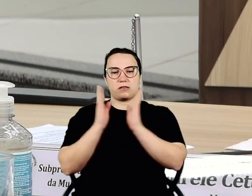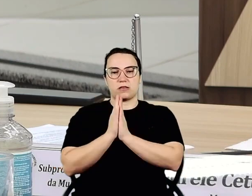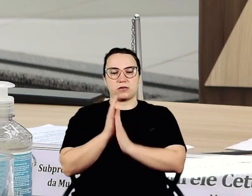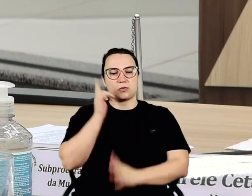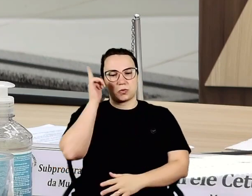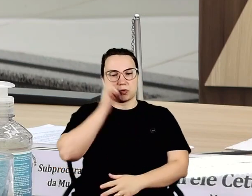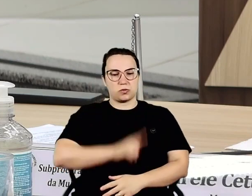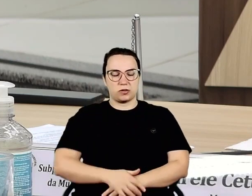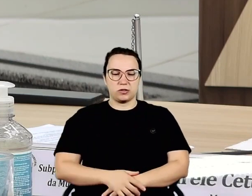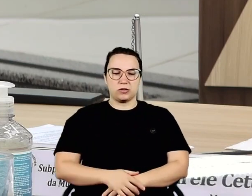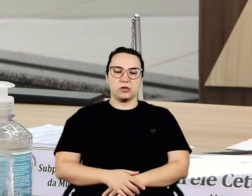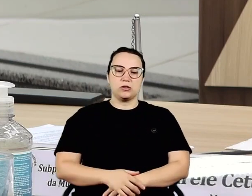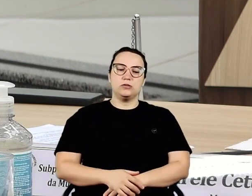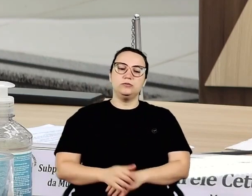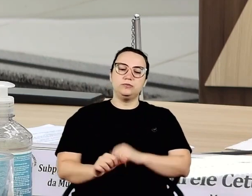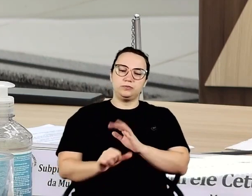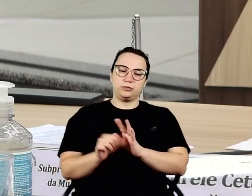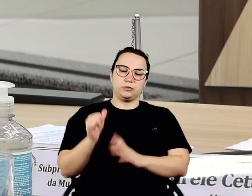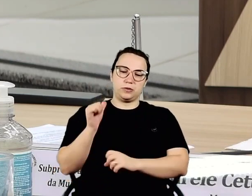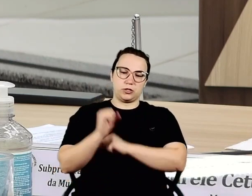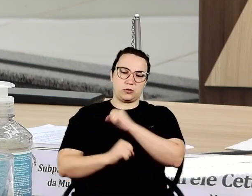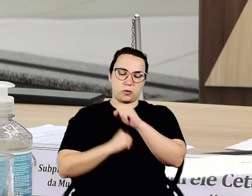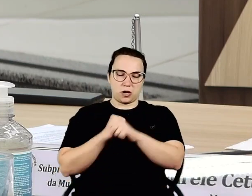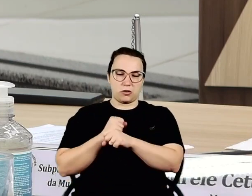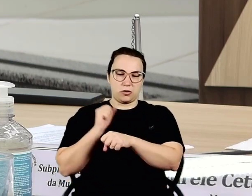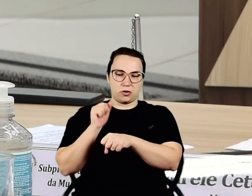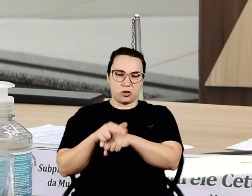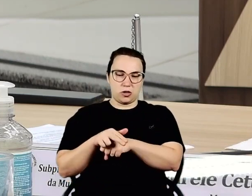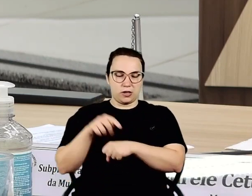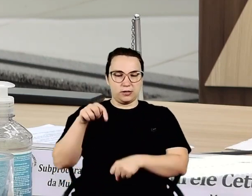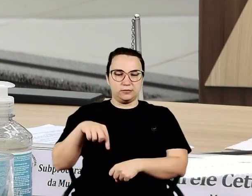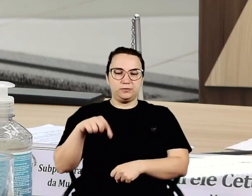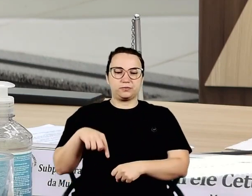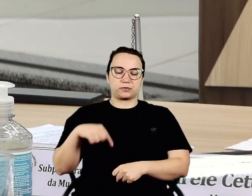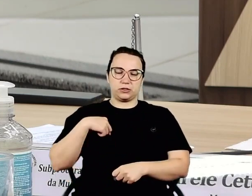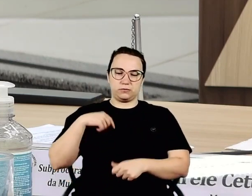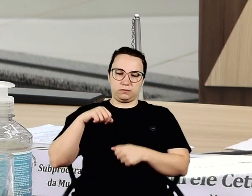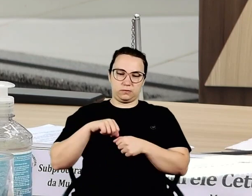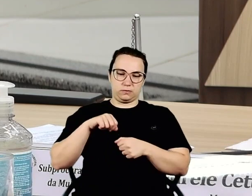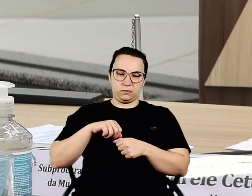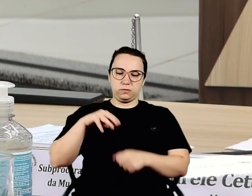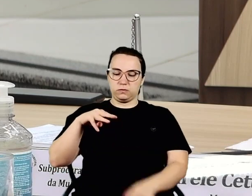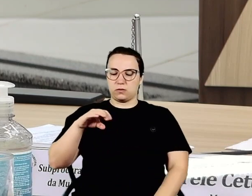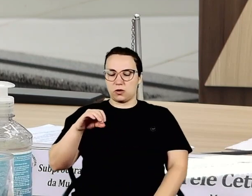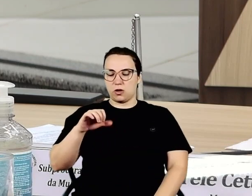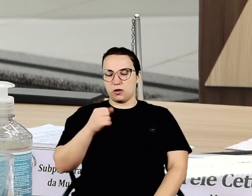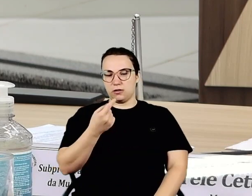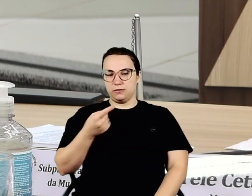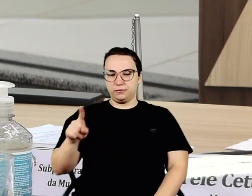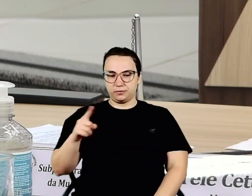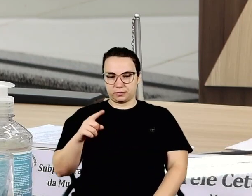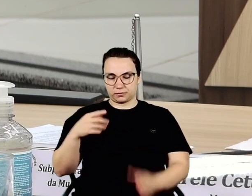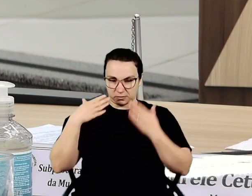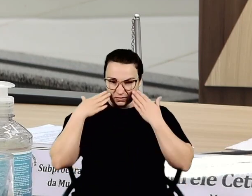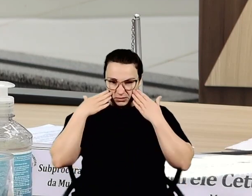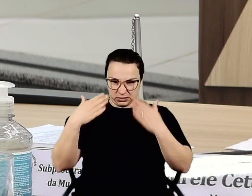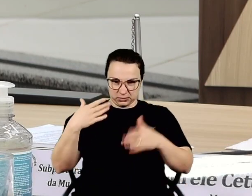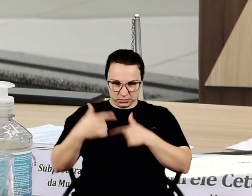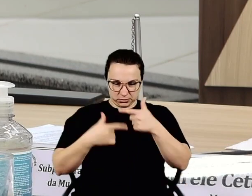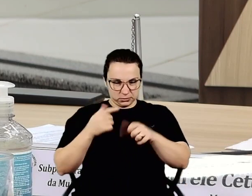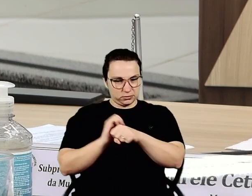No primeiro ano que eu entrei aqui, eu fiz uma moção para quem estava na linha de frente do Covid.